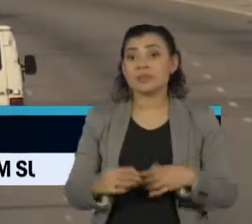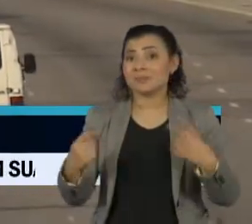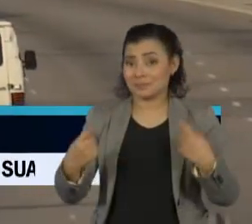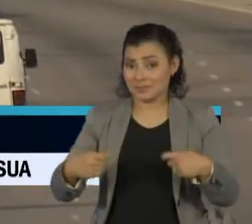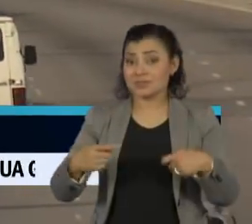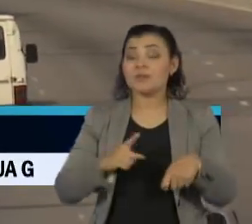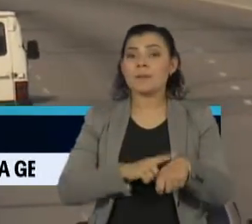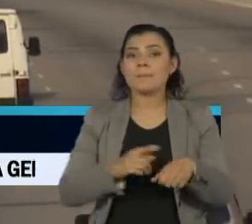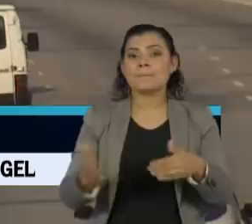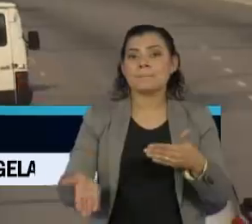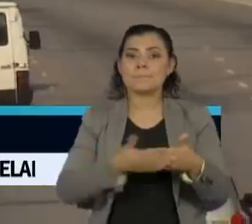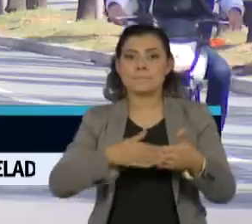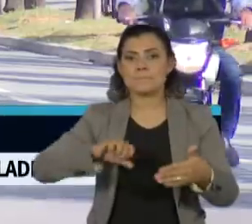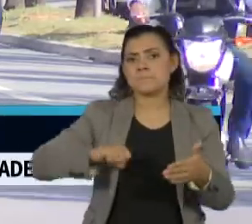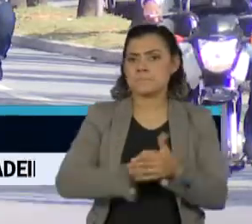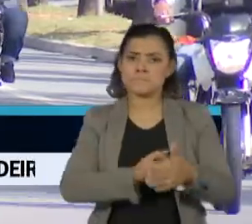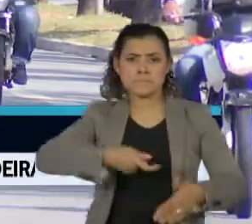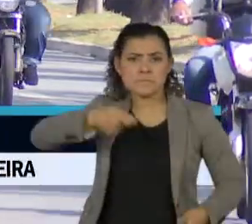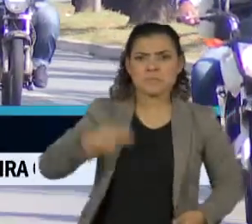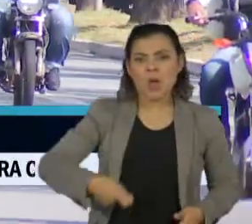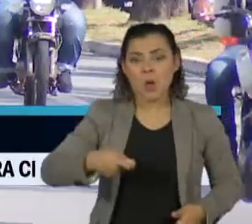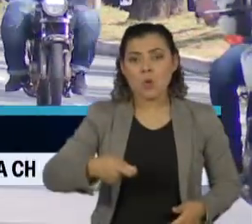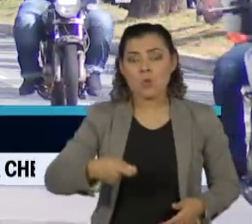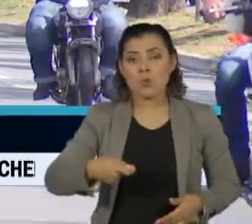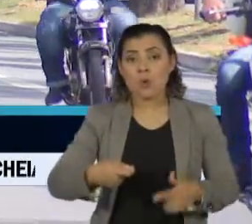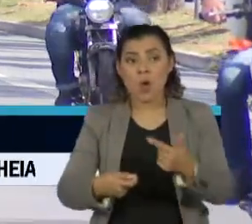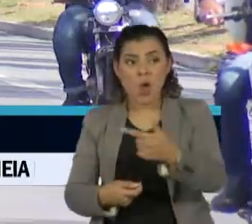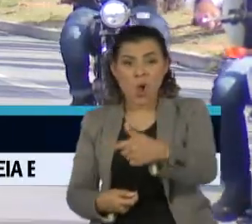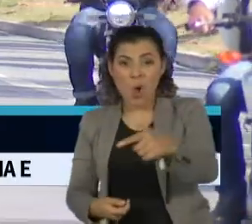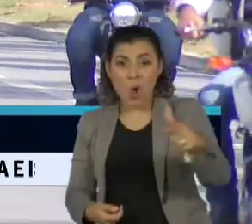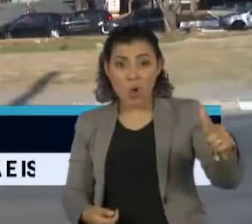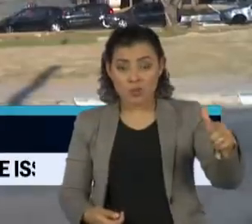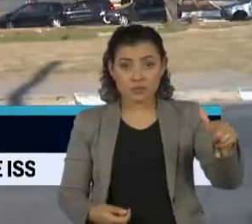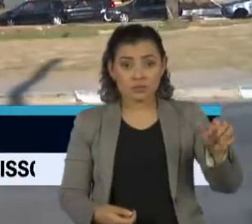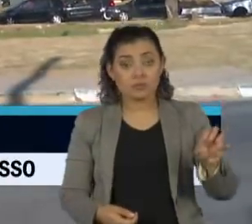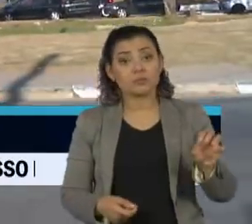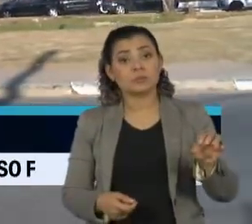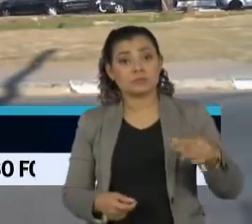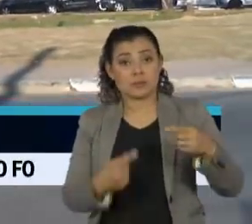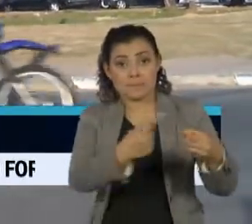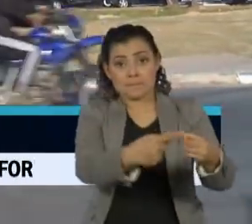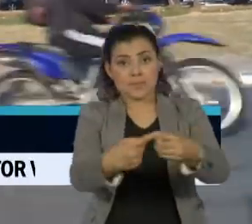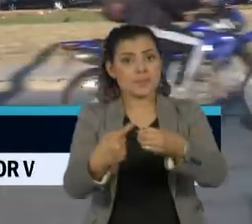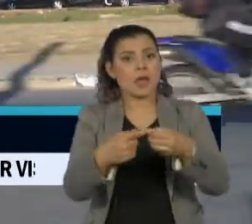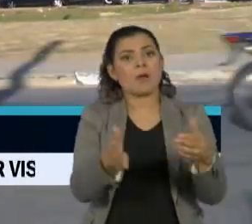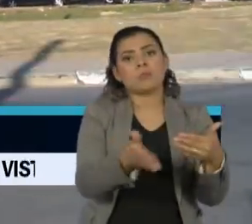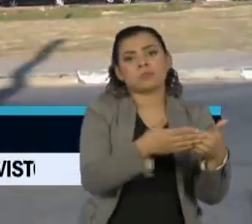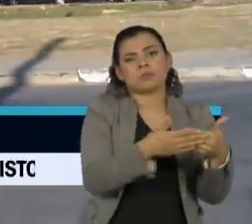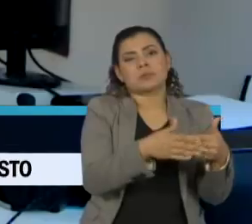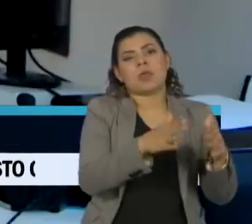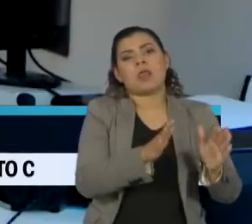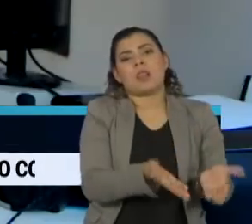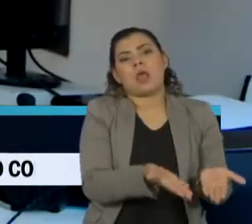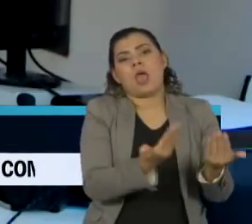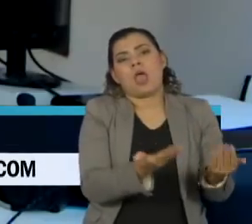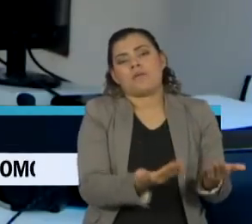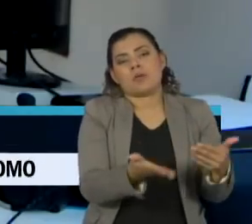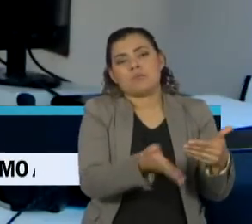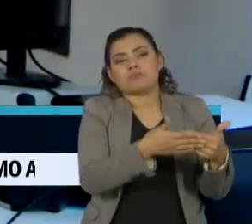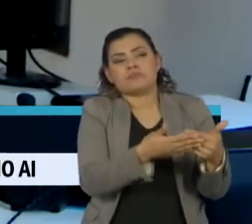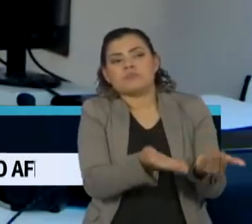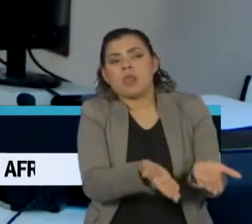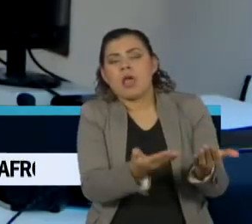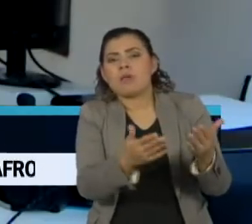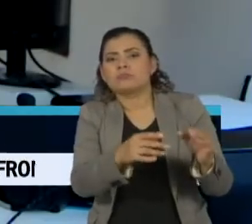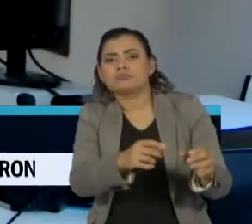por um período de fechamento severo, enquanto em outras cidades do estado o isolamento seria mais brando. De tal maneira que a